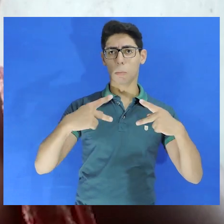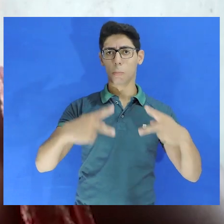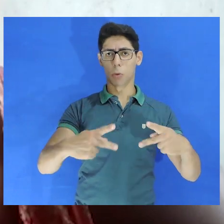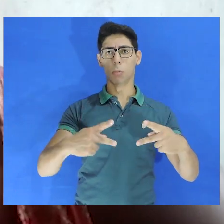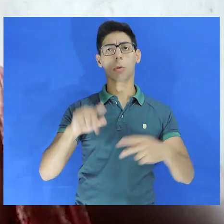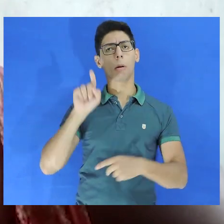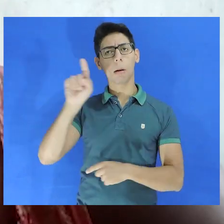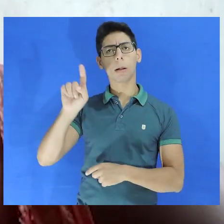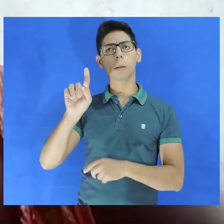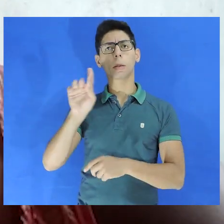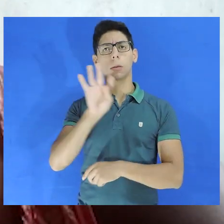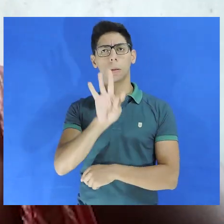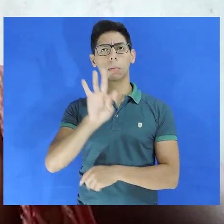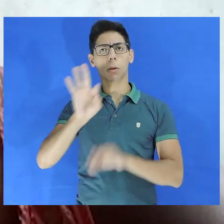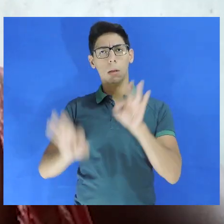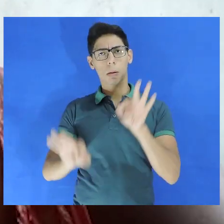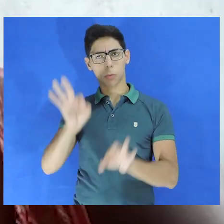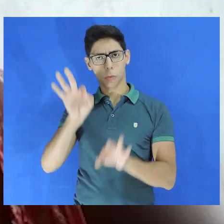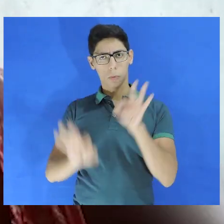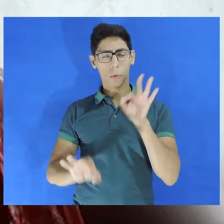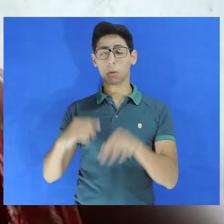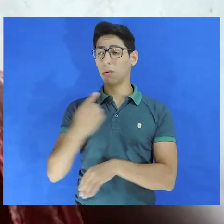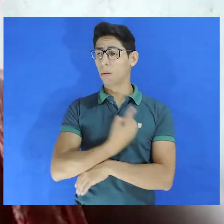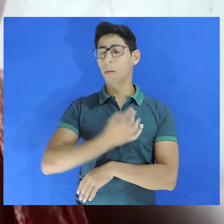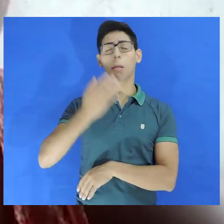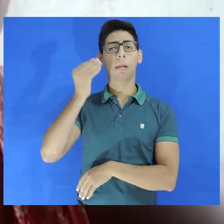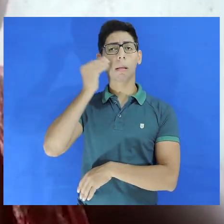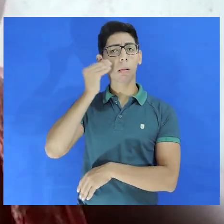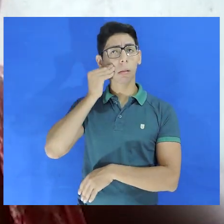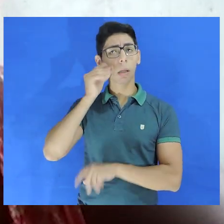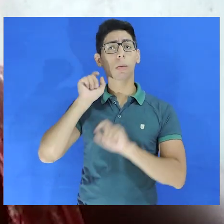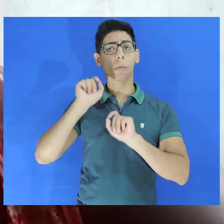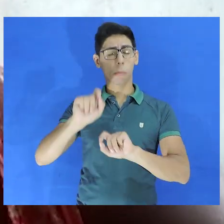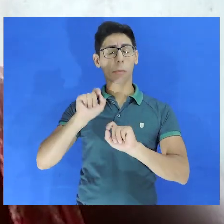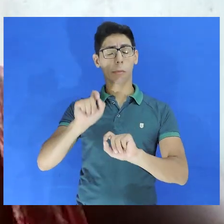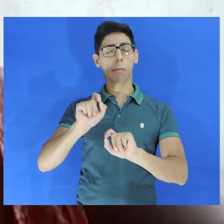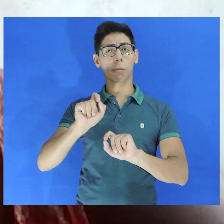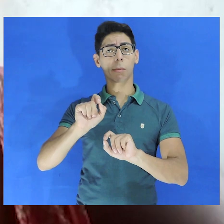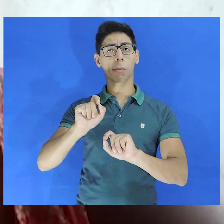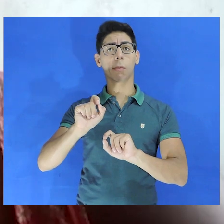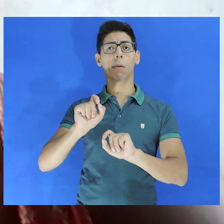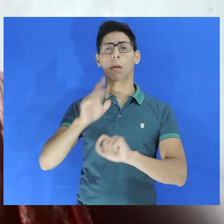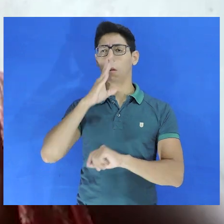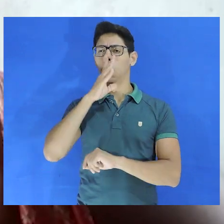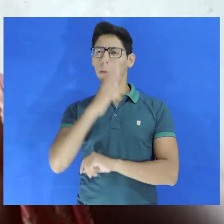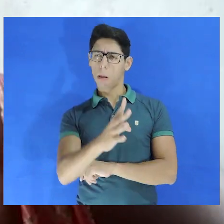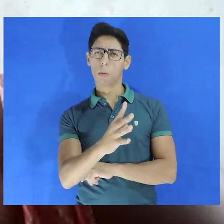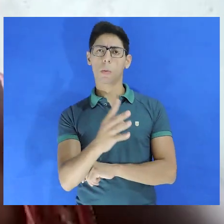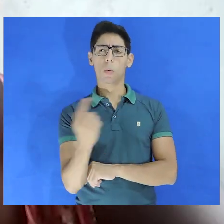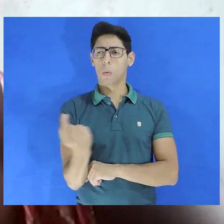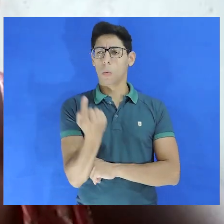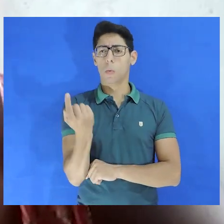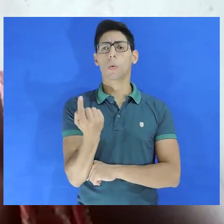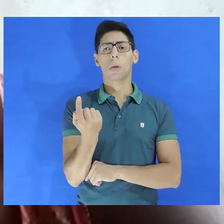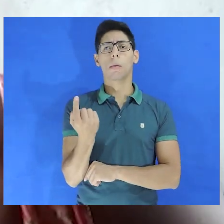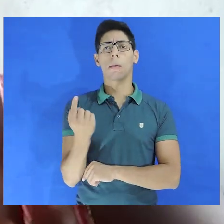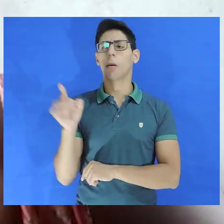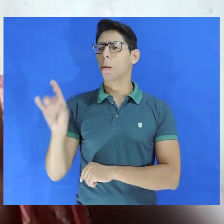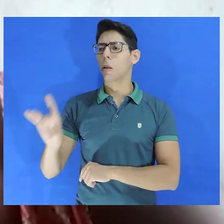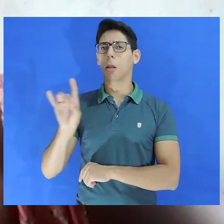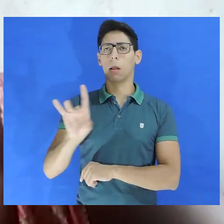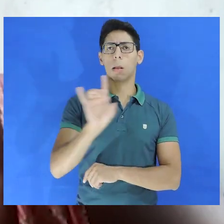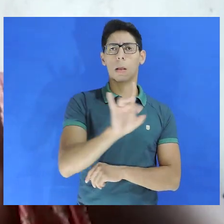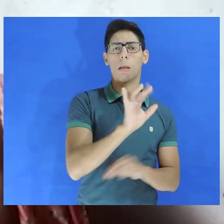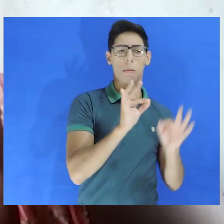Tribunal de Justiça e a gente sempre tenta denúncias sozinhas,